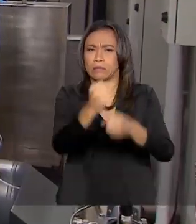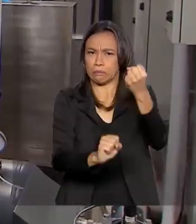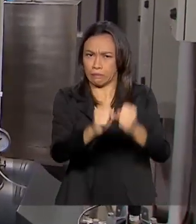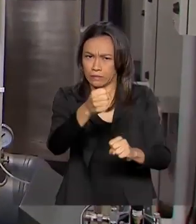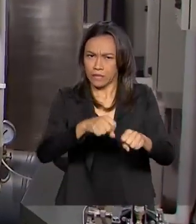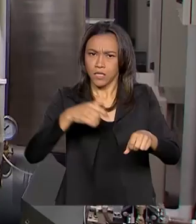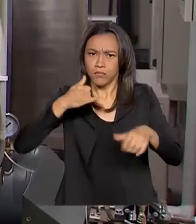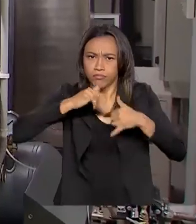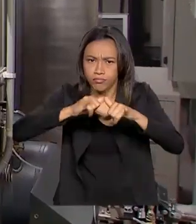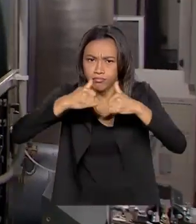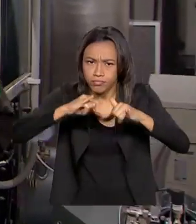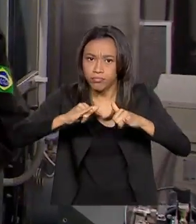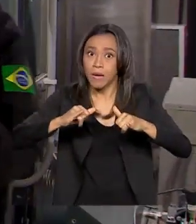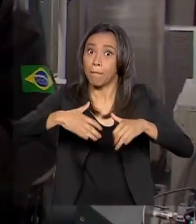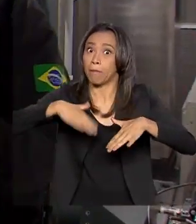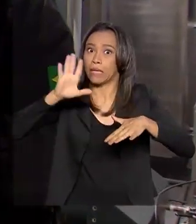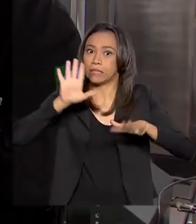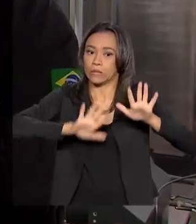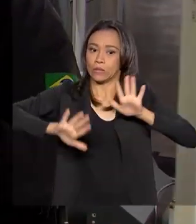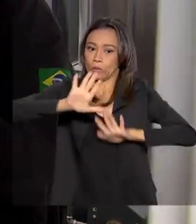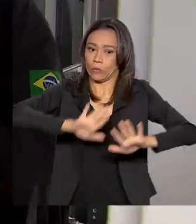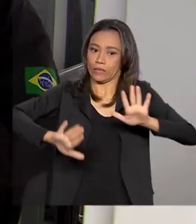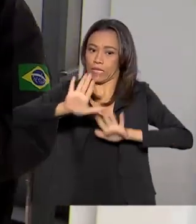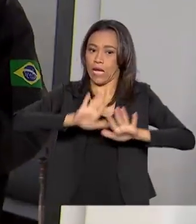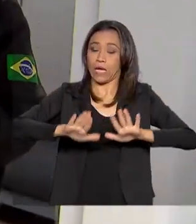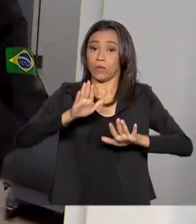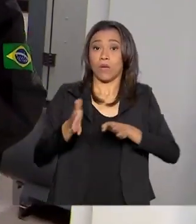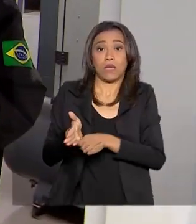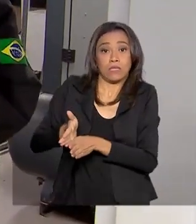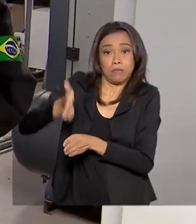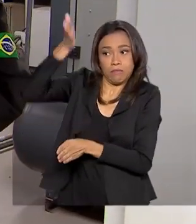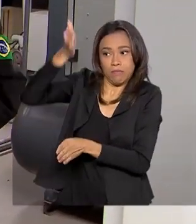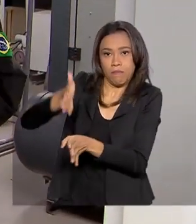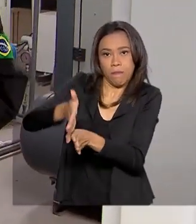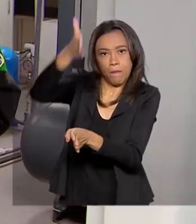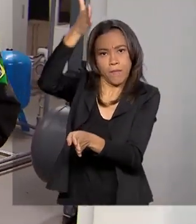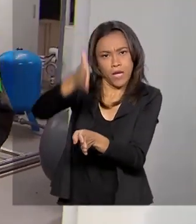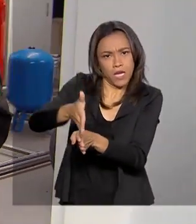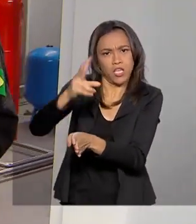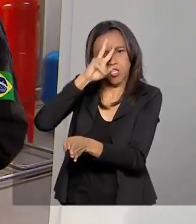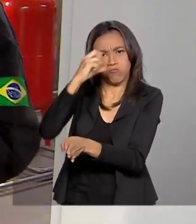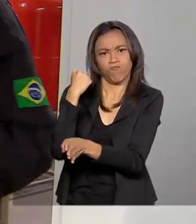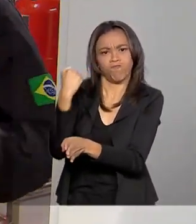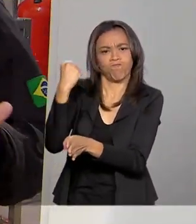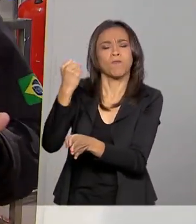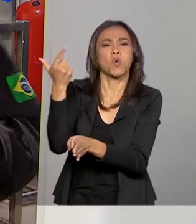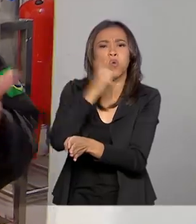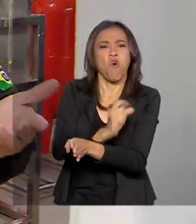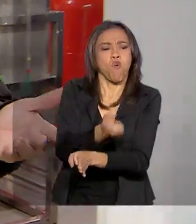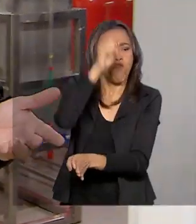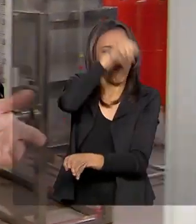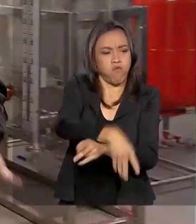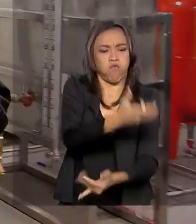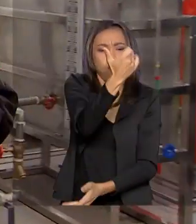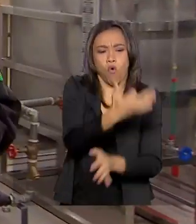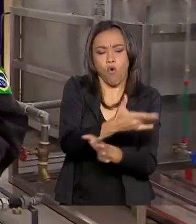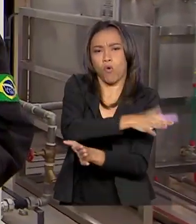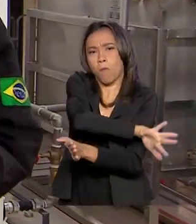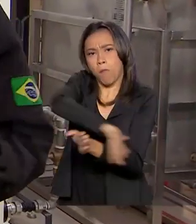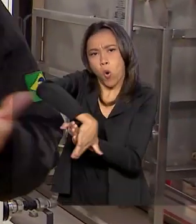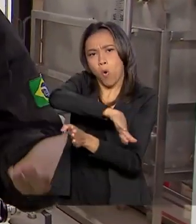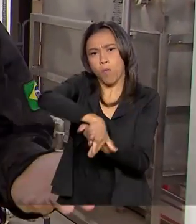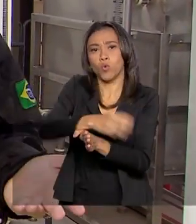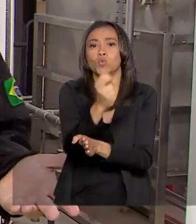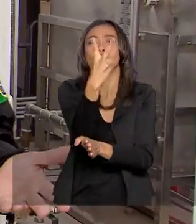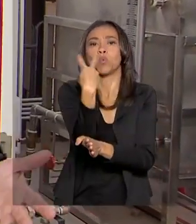o cuidado é ainda maior. As paredes são ultra-resistentes e conseguem suportar um fogo durante duas horas. No